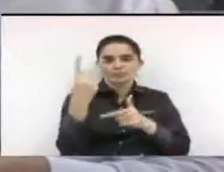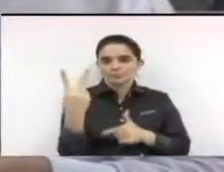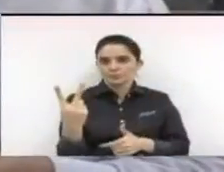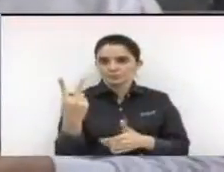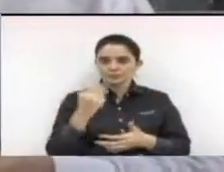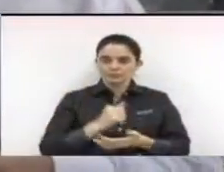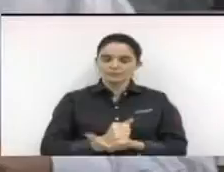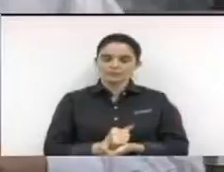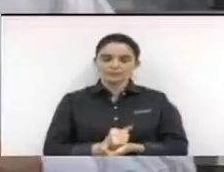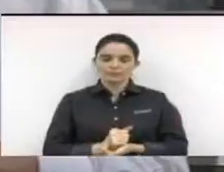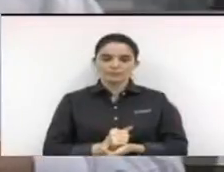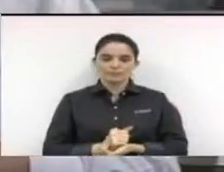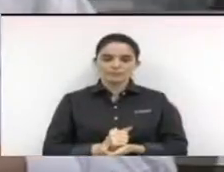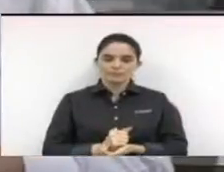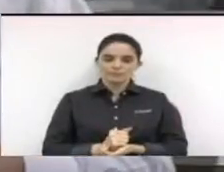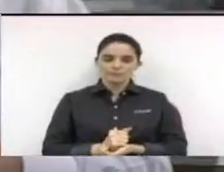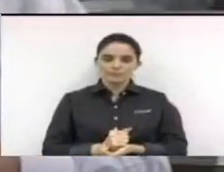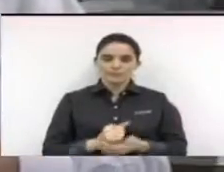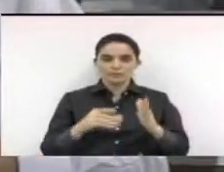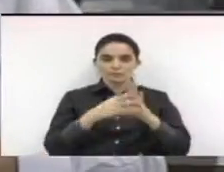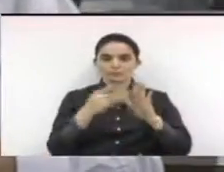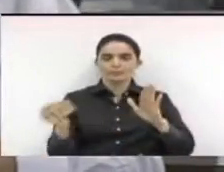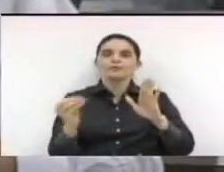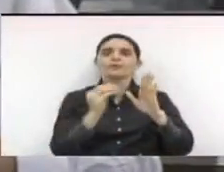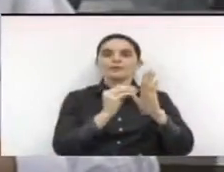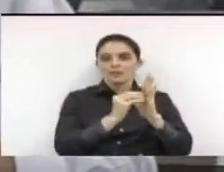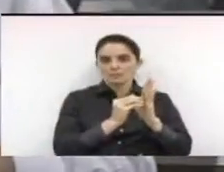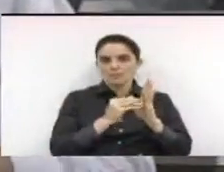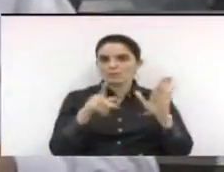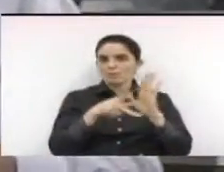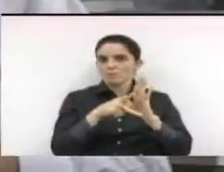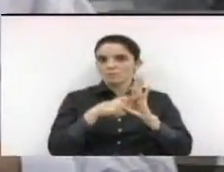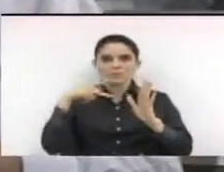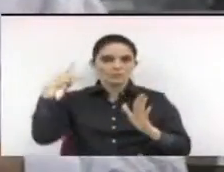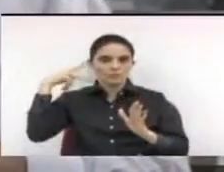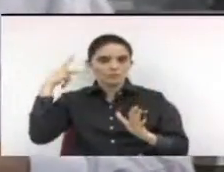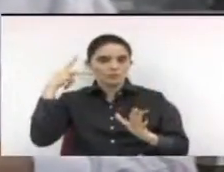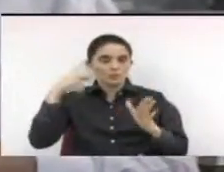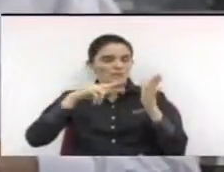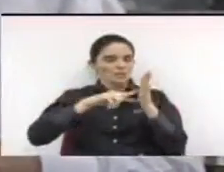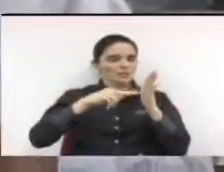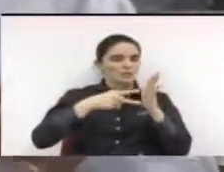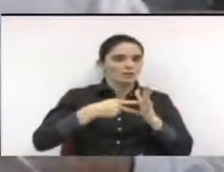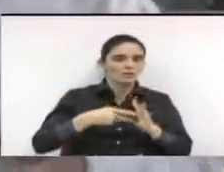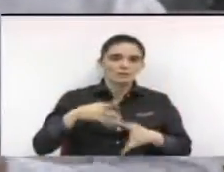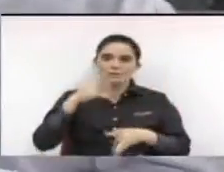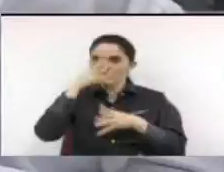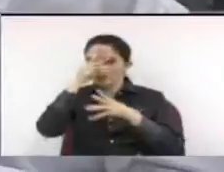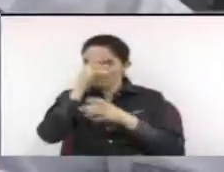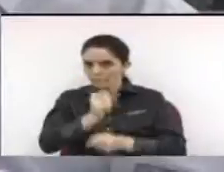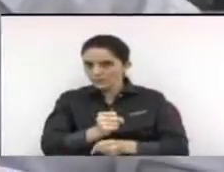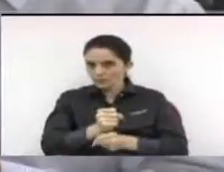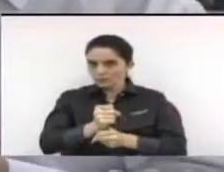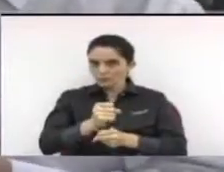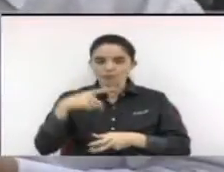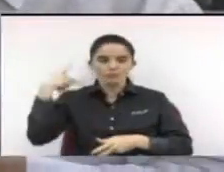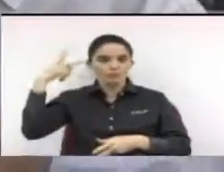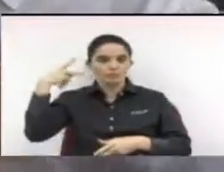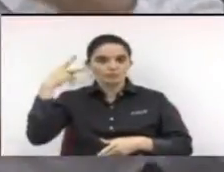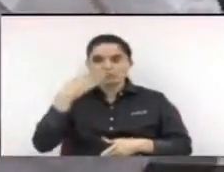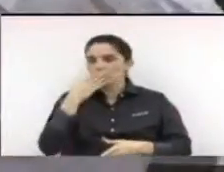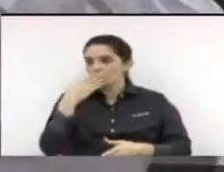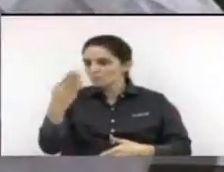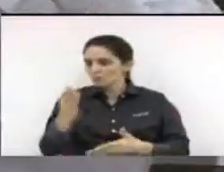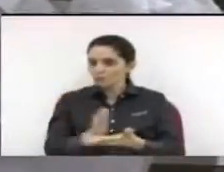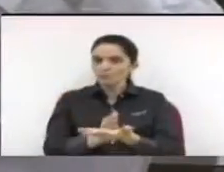vereadores. Então, acredito que fortaleceremos o Legislativo e peço o voto favorável